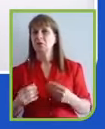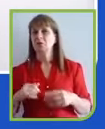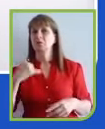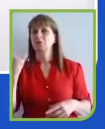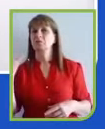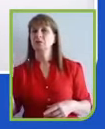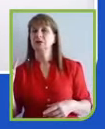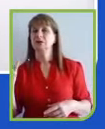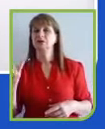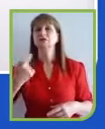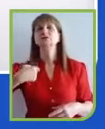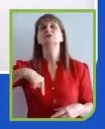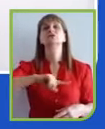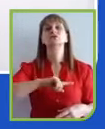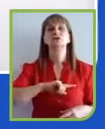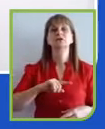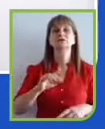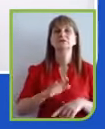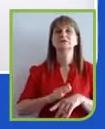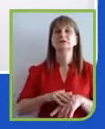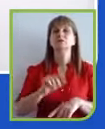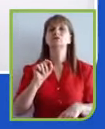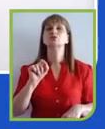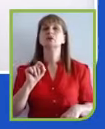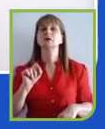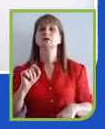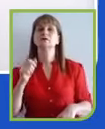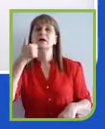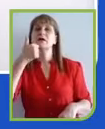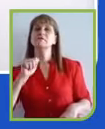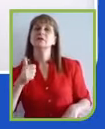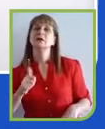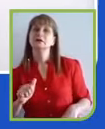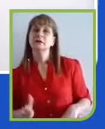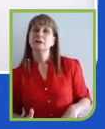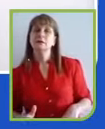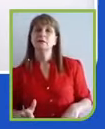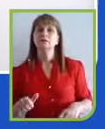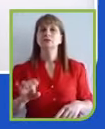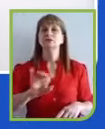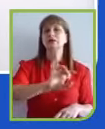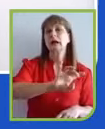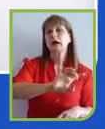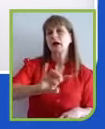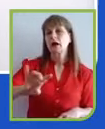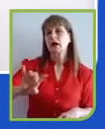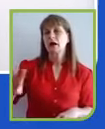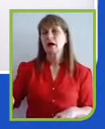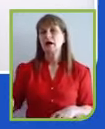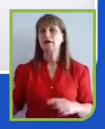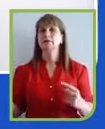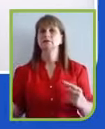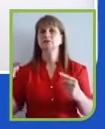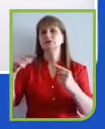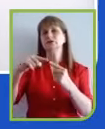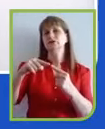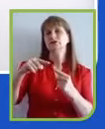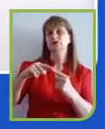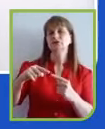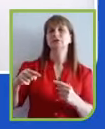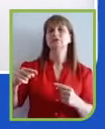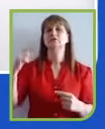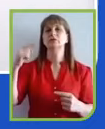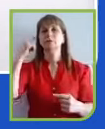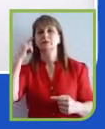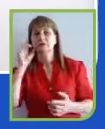e trouxe muito resultado e continua trazendo até hoje. Então, muitas empresas fizeram essa adesão e a gente tem o ADS